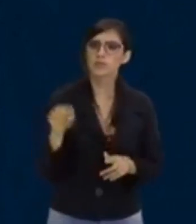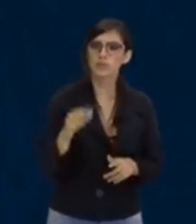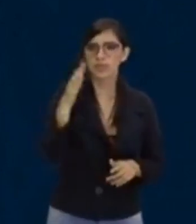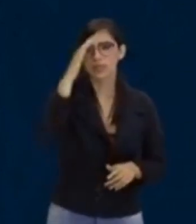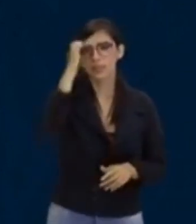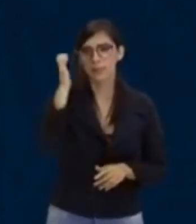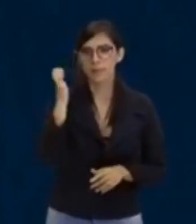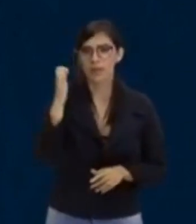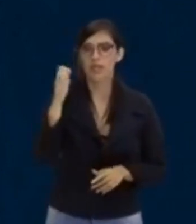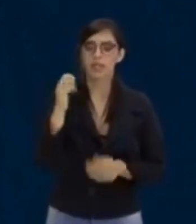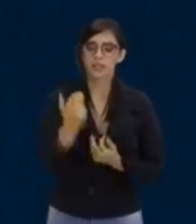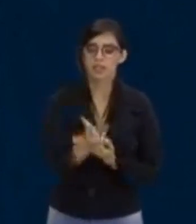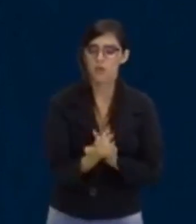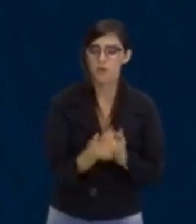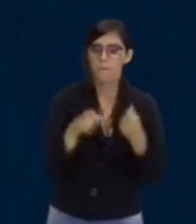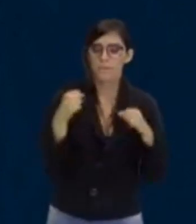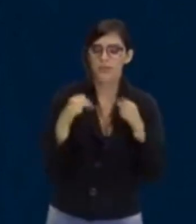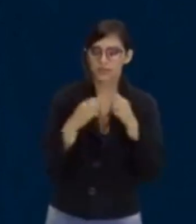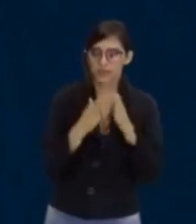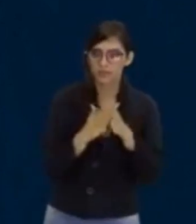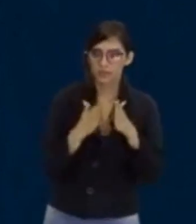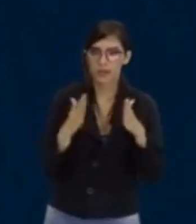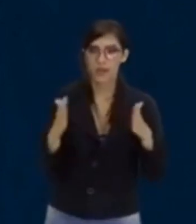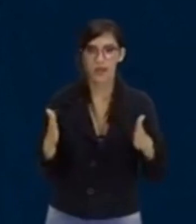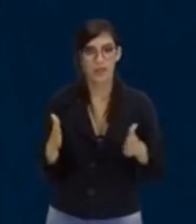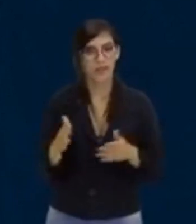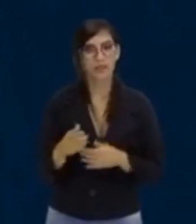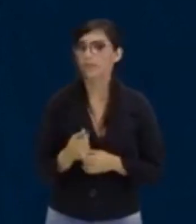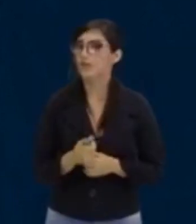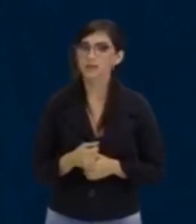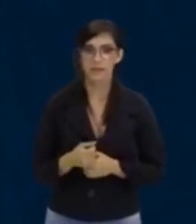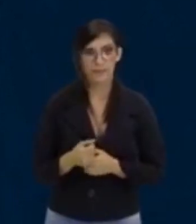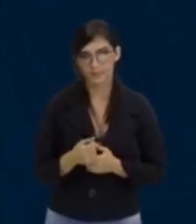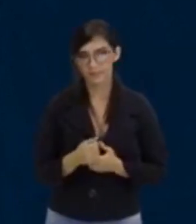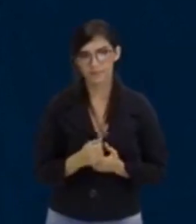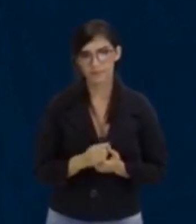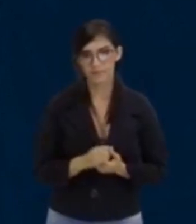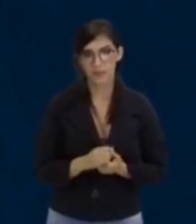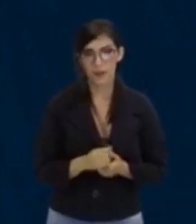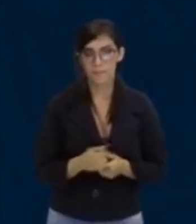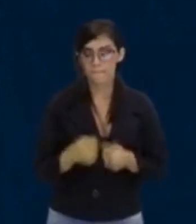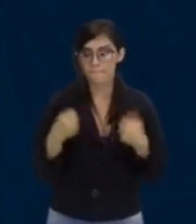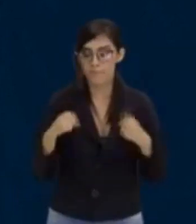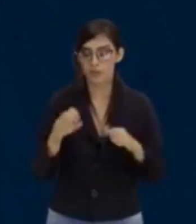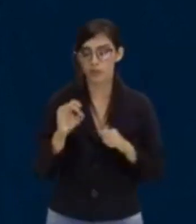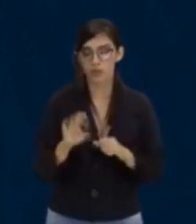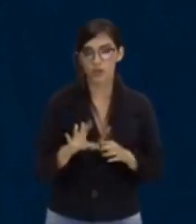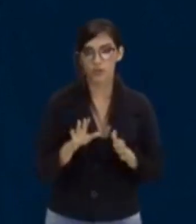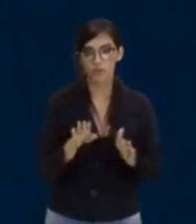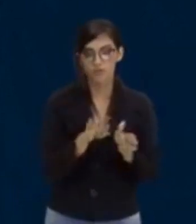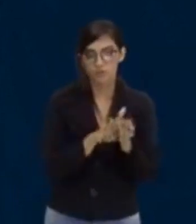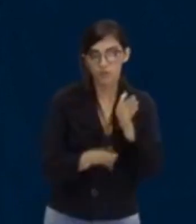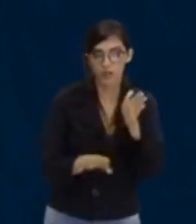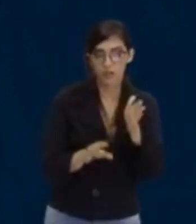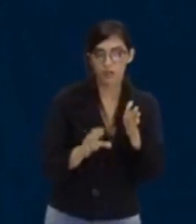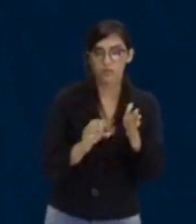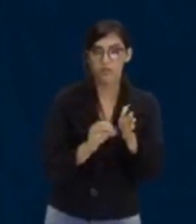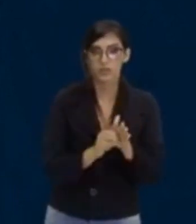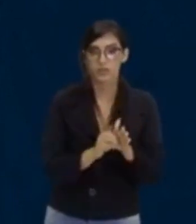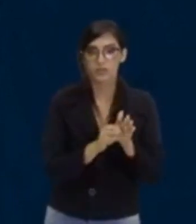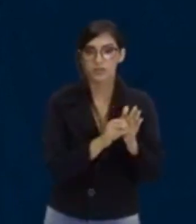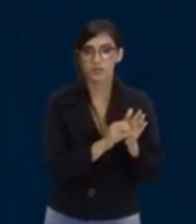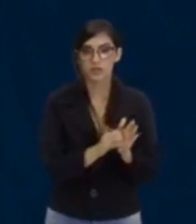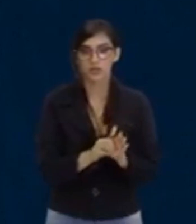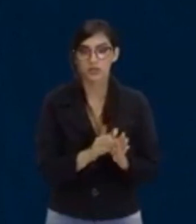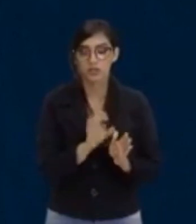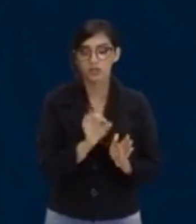separar? Não. Vou fazer de vermelho aqui pra ti, ó. Tu podia tirar logo esse zero aqui, ó, e já eliminar ele aqui, e fazia só